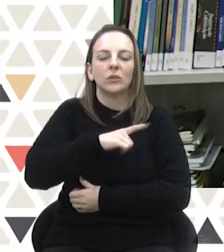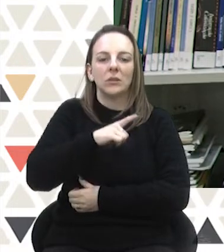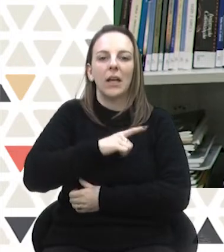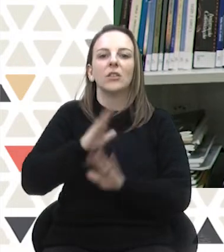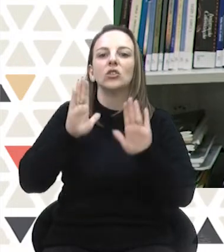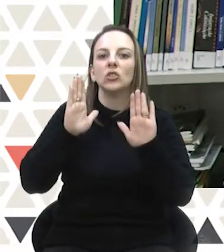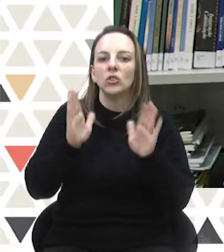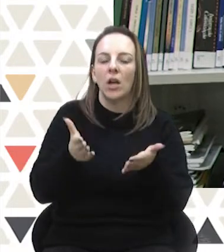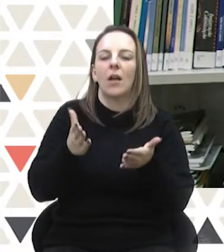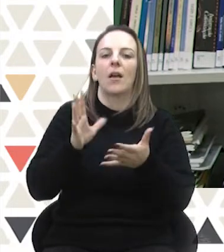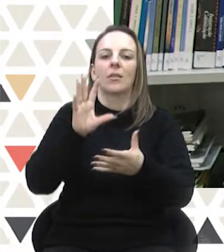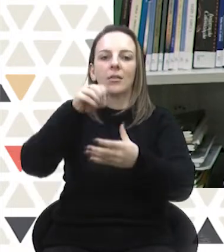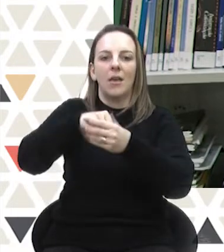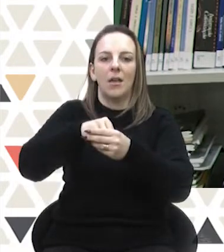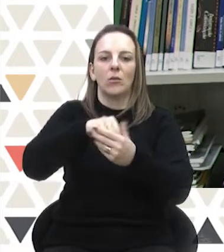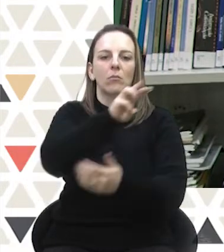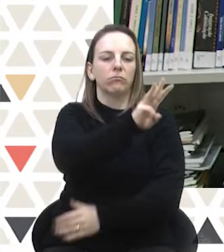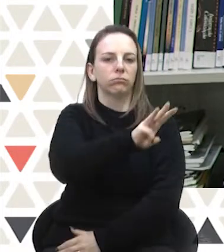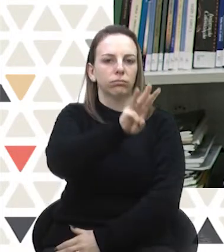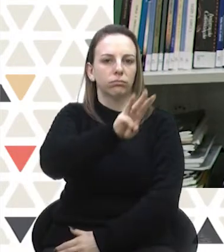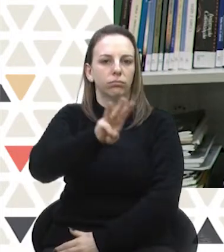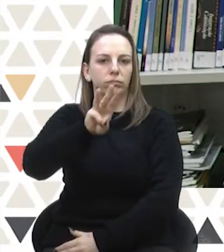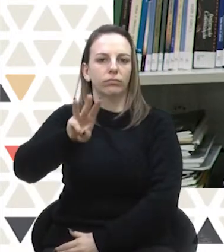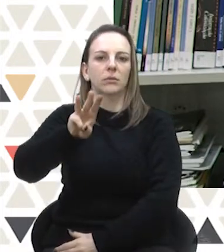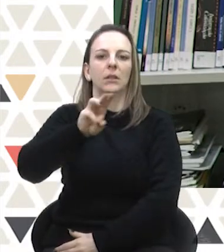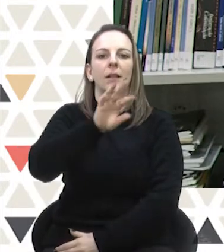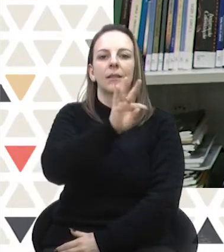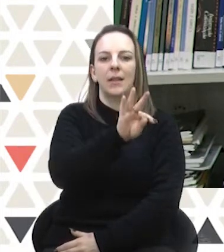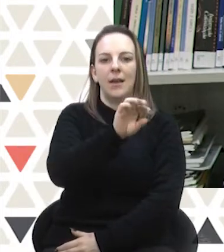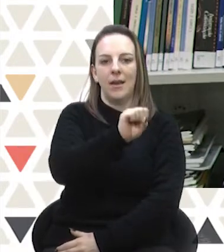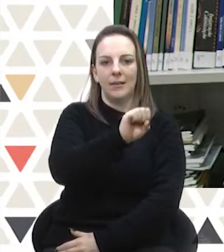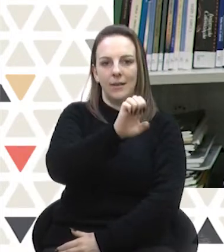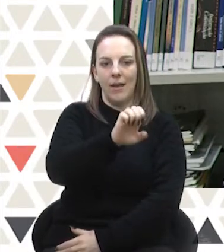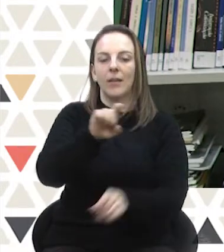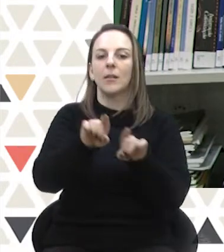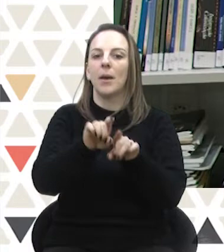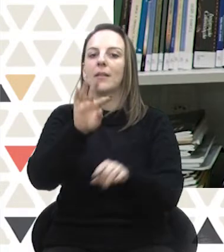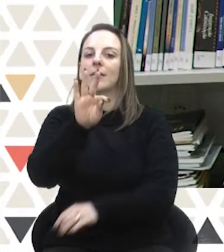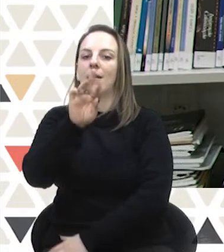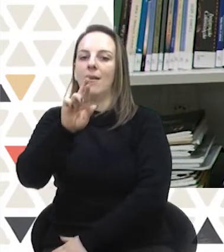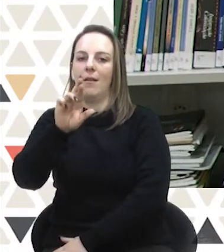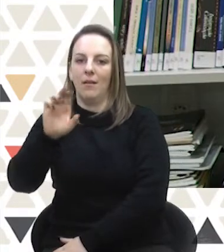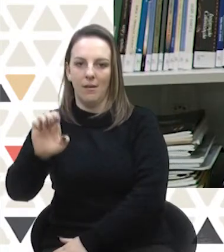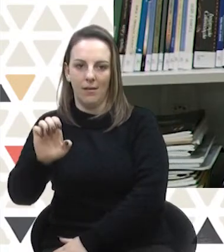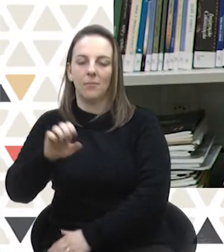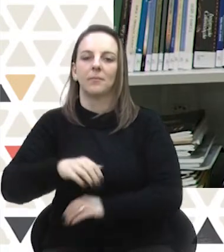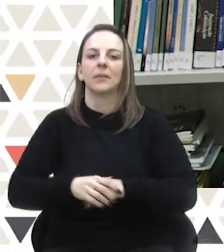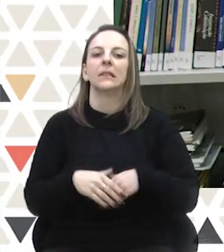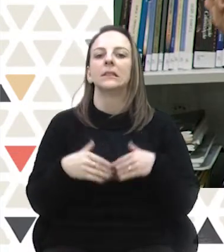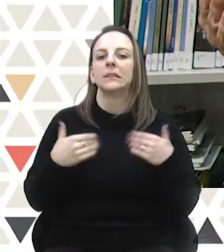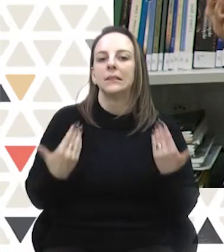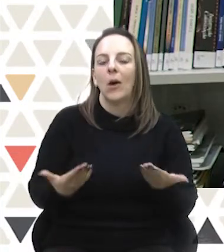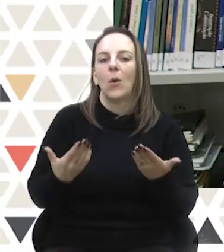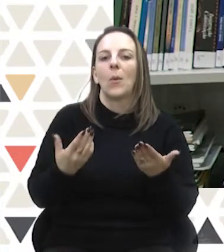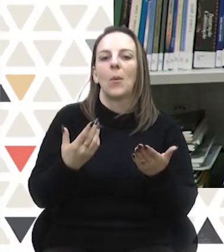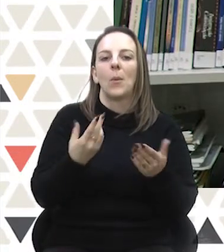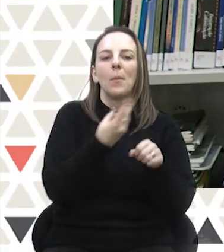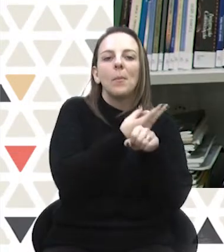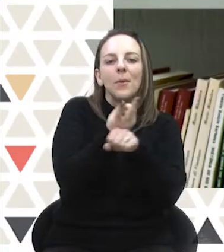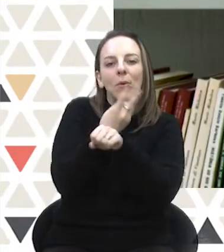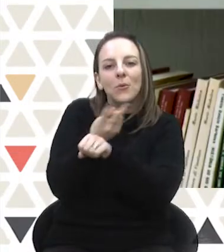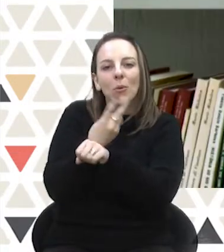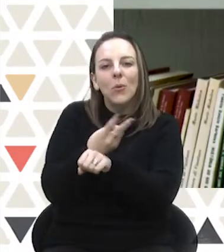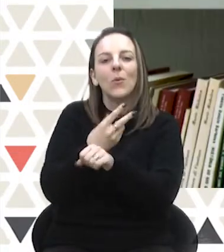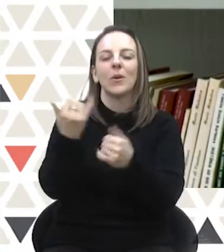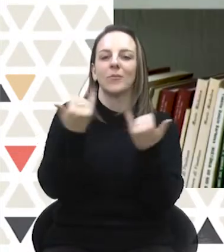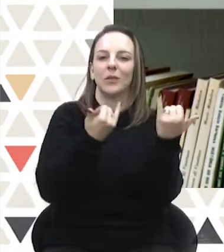atualizações estão disponíveis nas páginas, tanto do Tribunal Superior Eleitoral quanto no Tribunal Regional Eleitoral. Então,